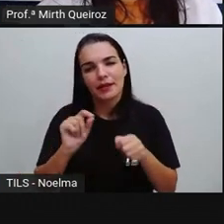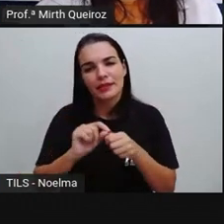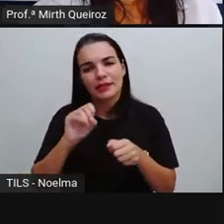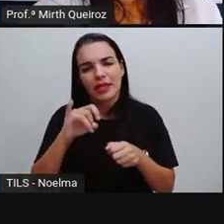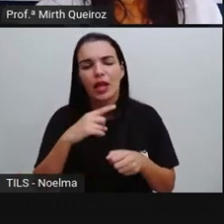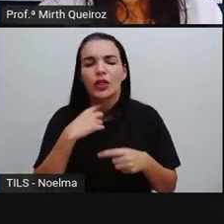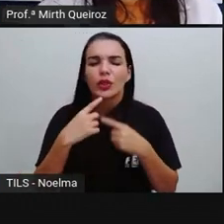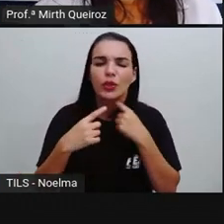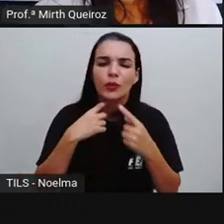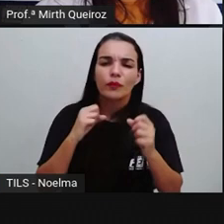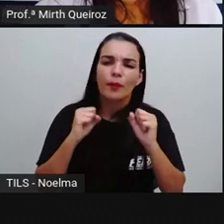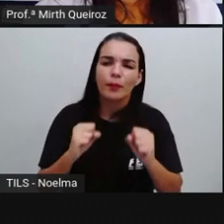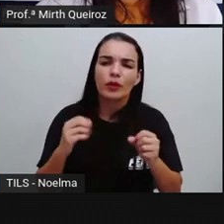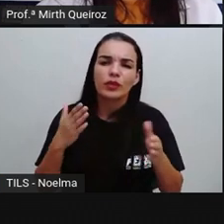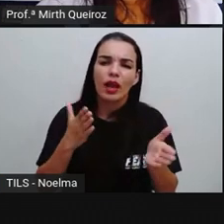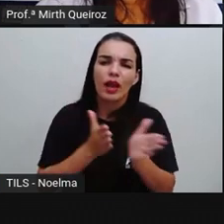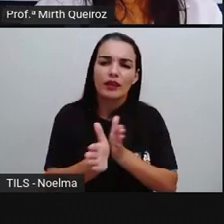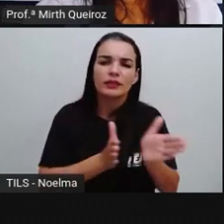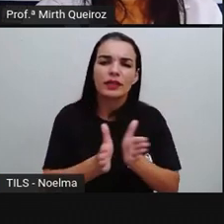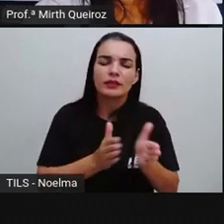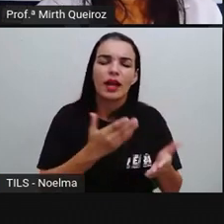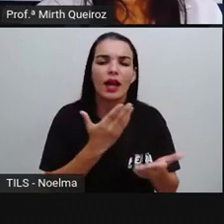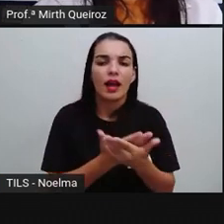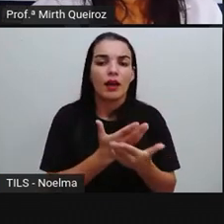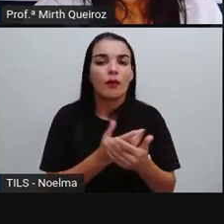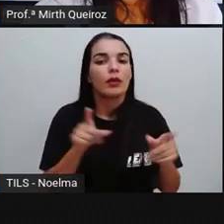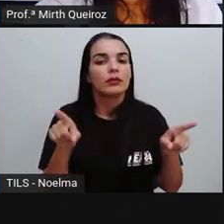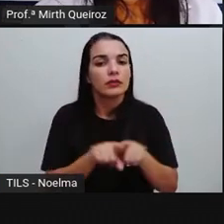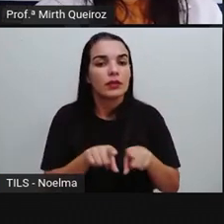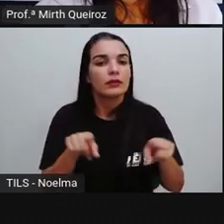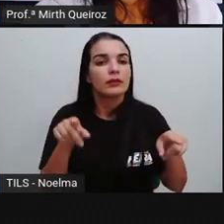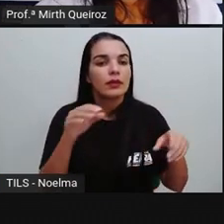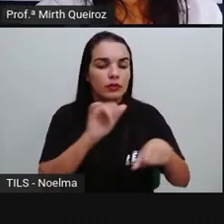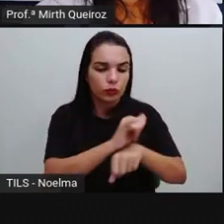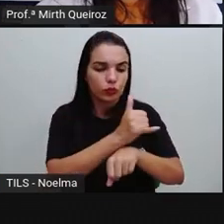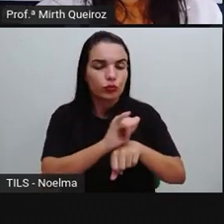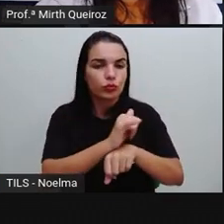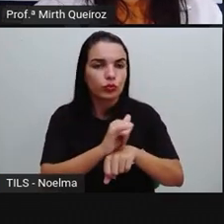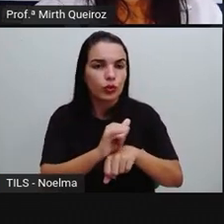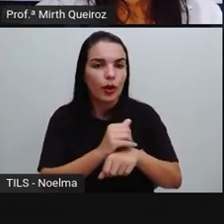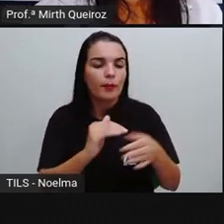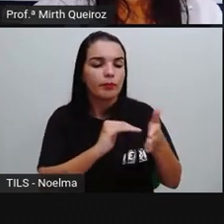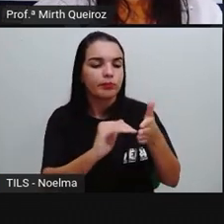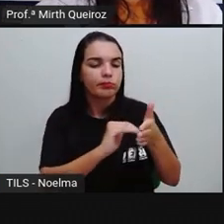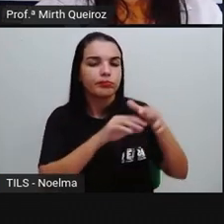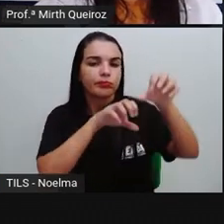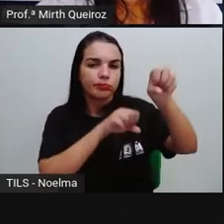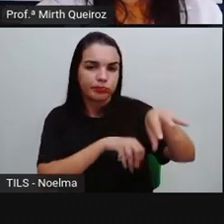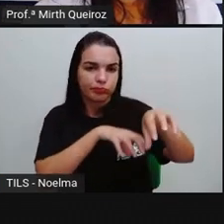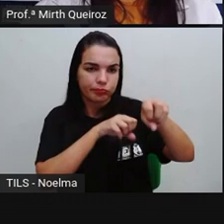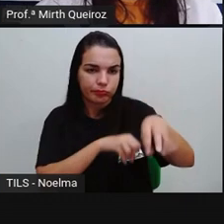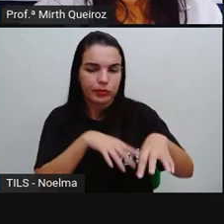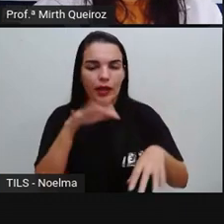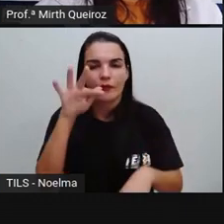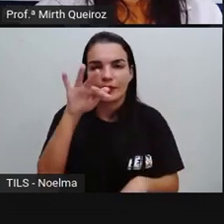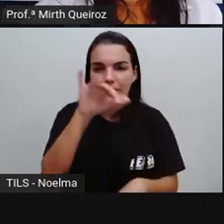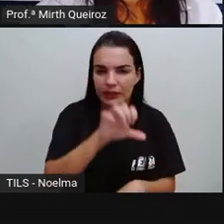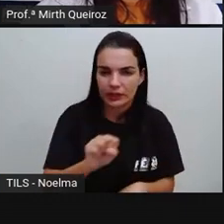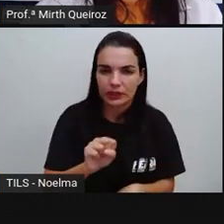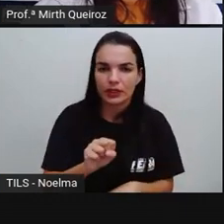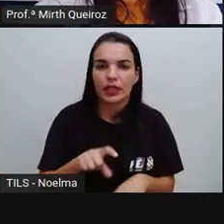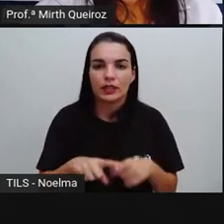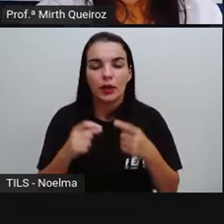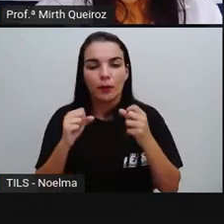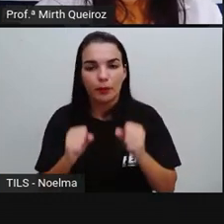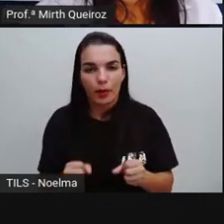dúvida, vocês podem acessar essa aula que está disponível no YouTube, certo? No canal da Seduc de Feira de Santana.